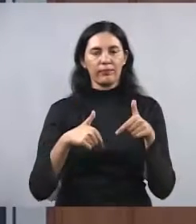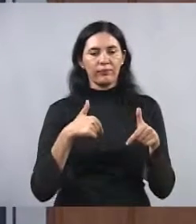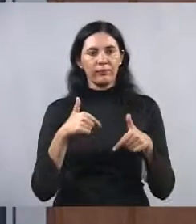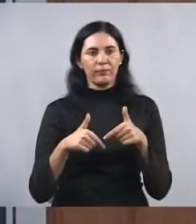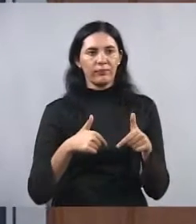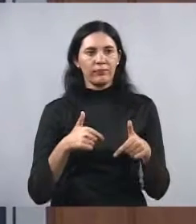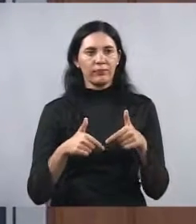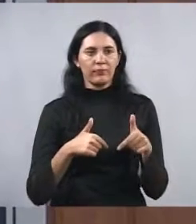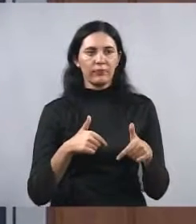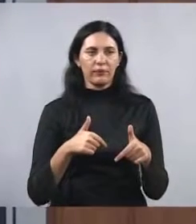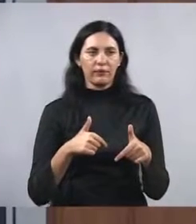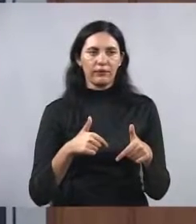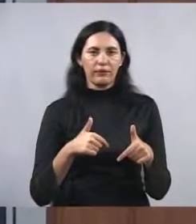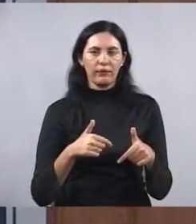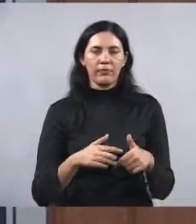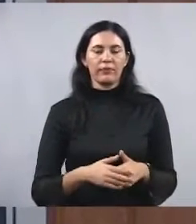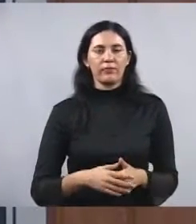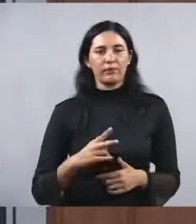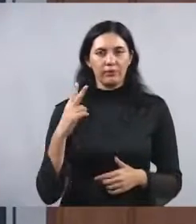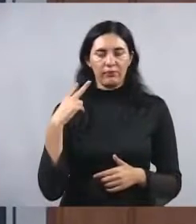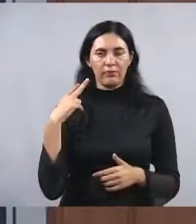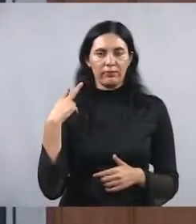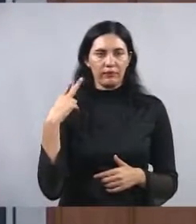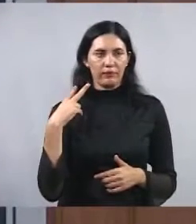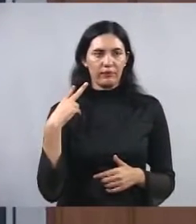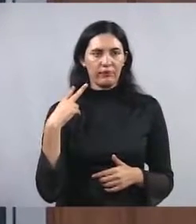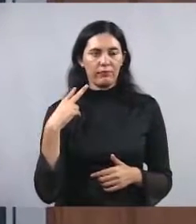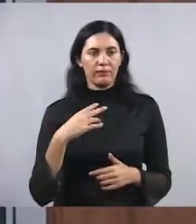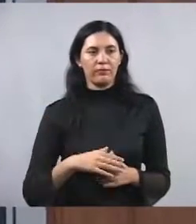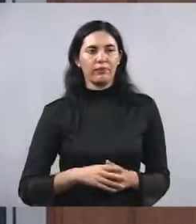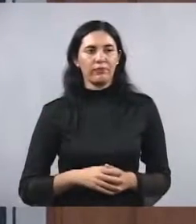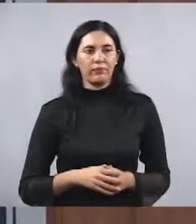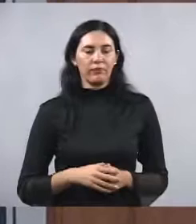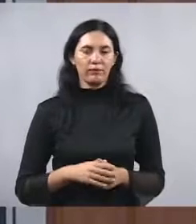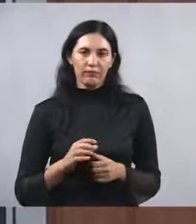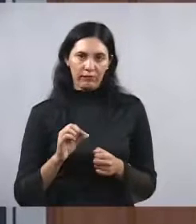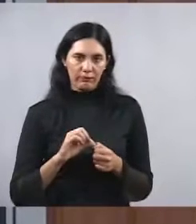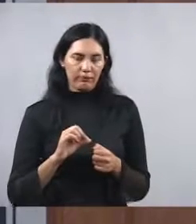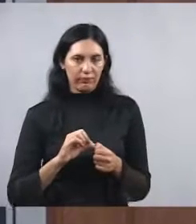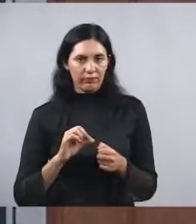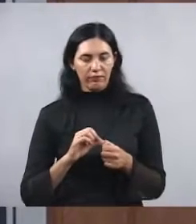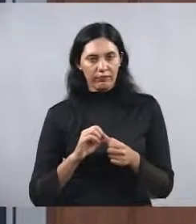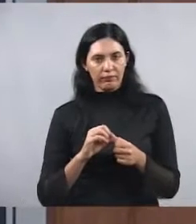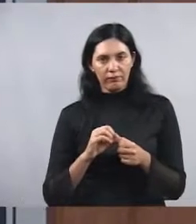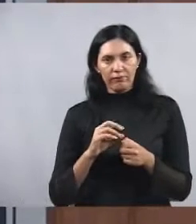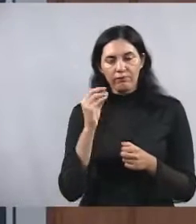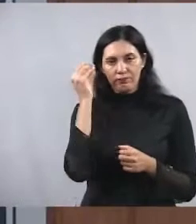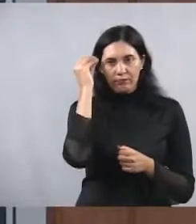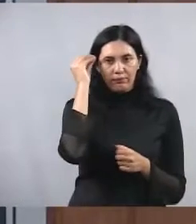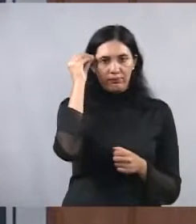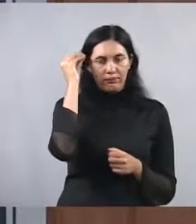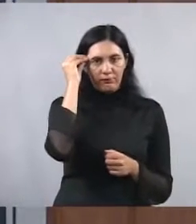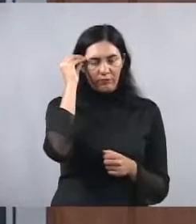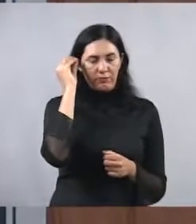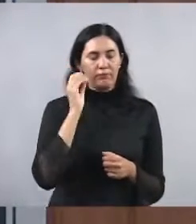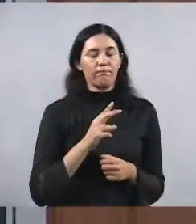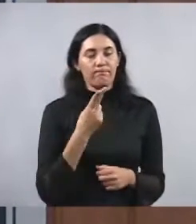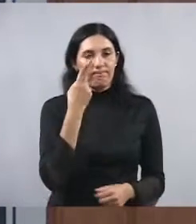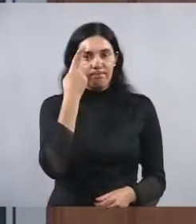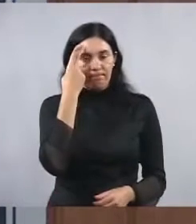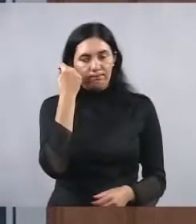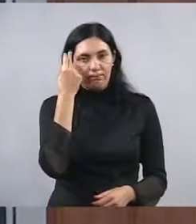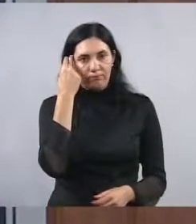nesta área, vereador Danilo, para fazer estes exames. Então, é